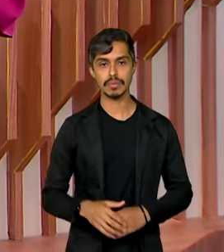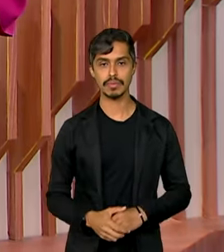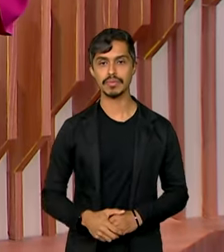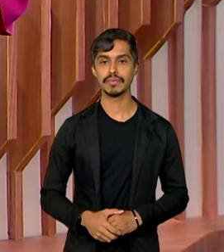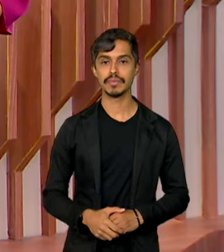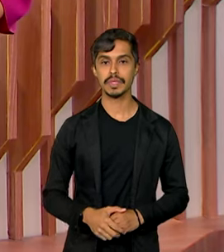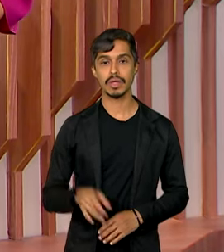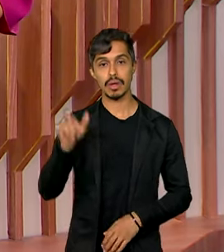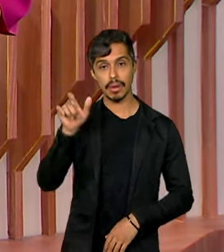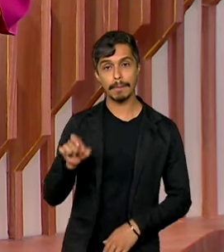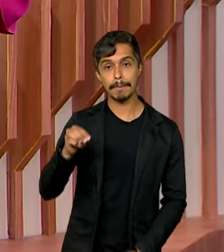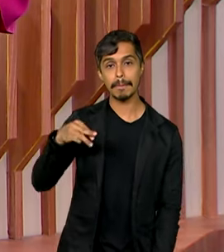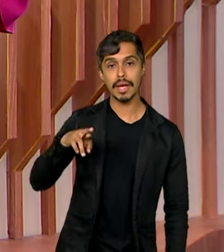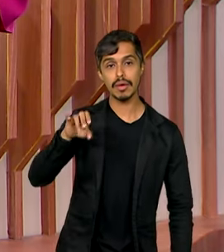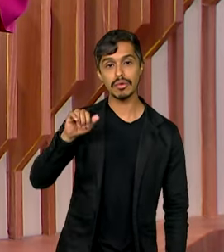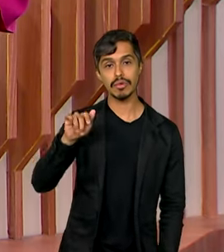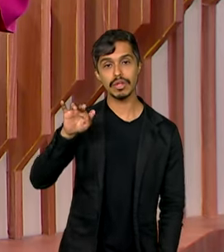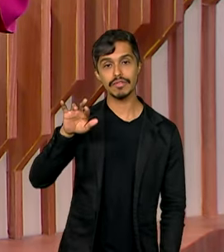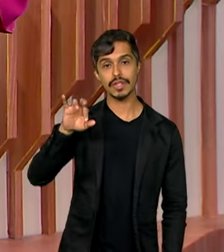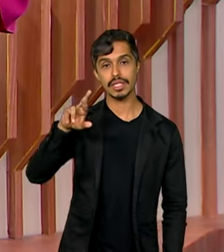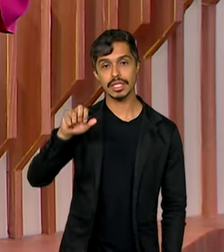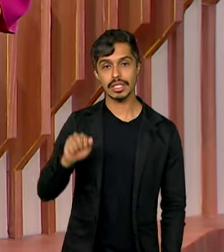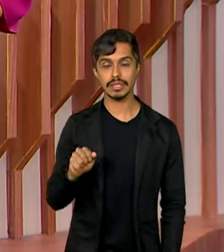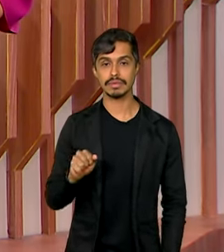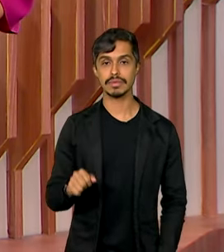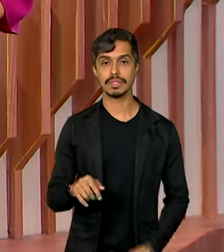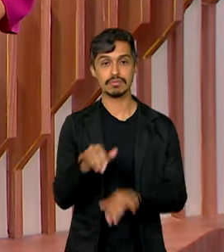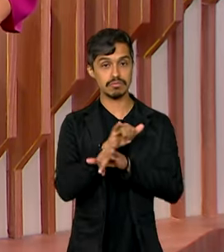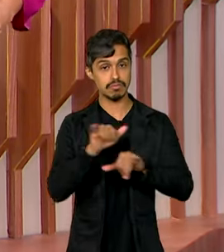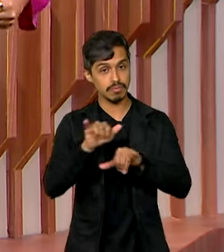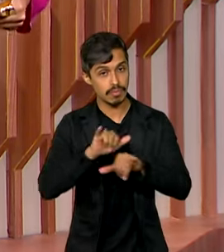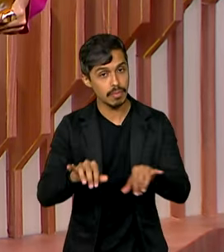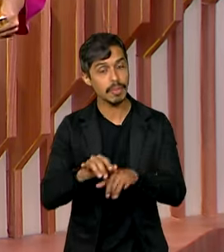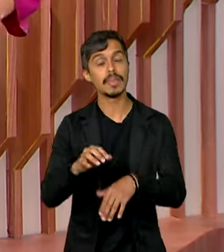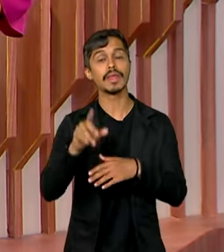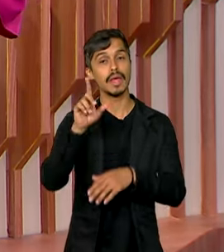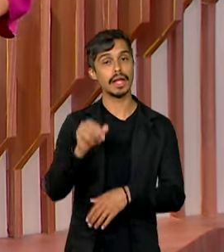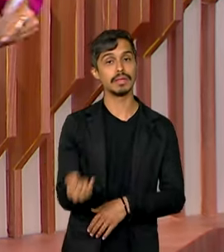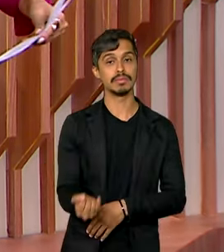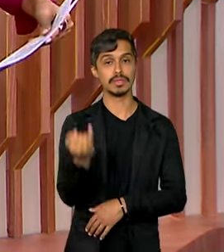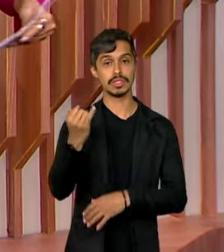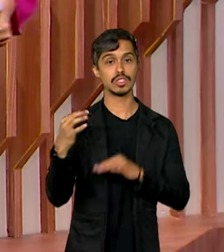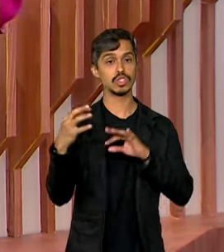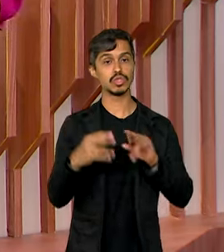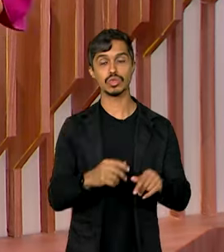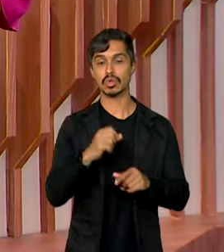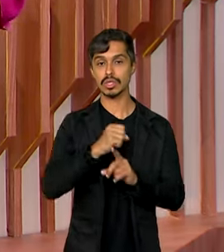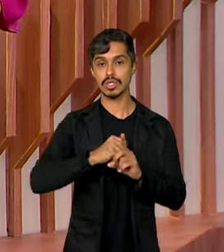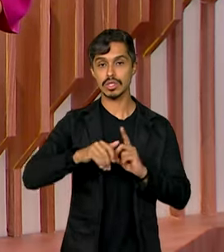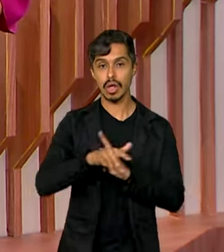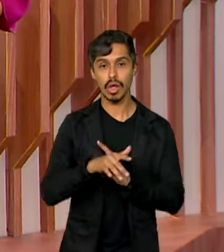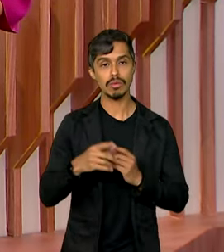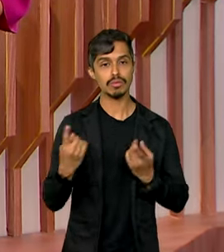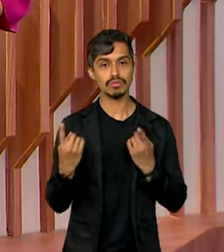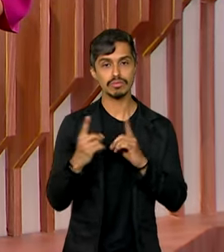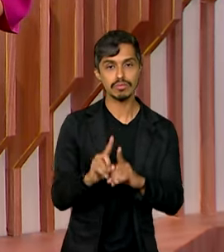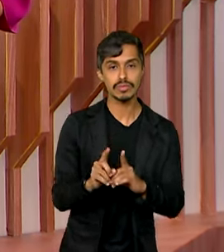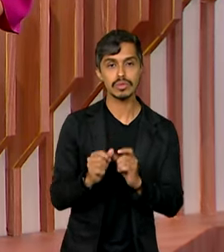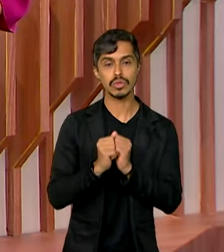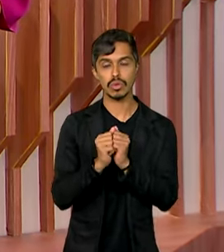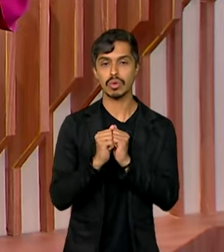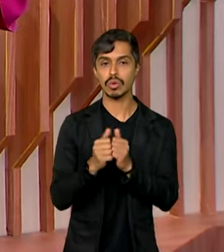Mauro Oliveira Pires fez um alerta sobre a importância de toda a sociedade se unir no combate aos